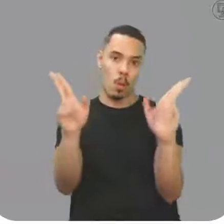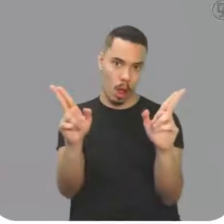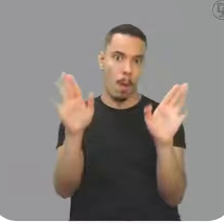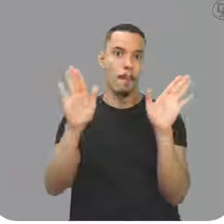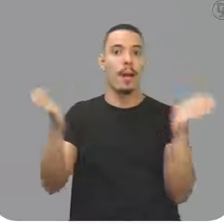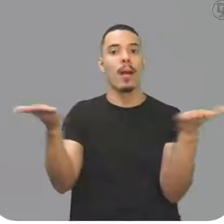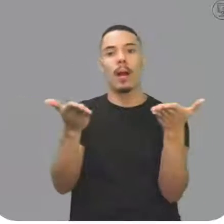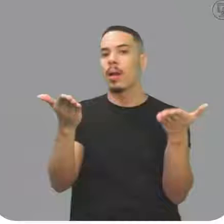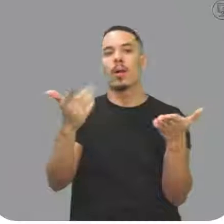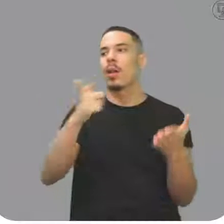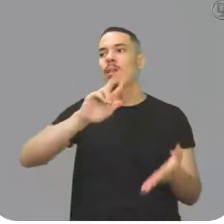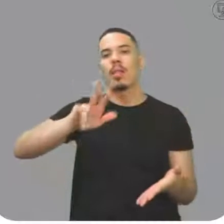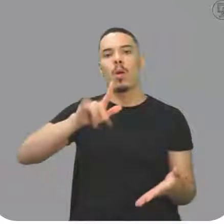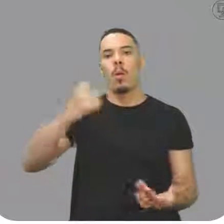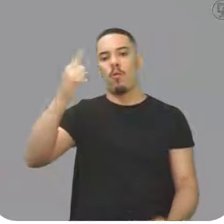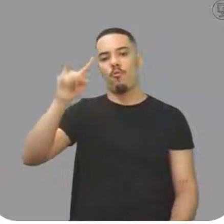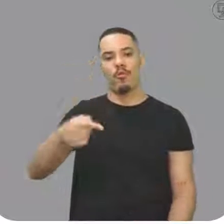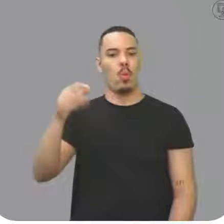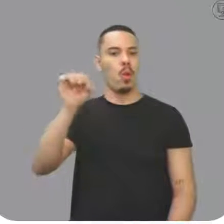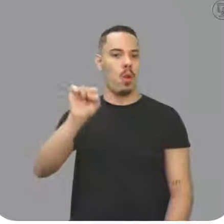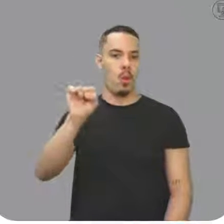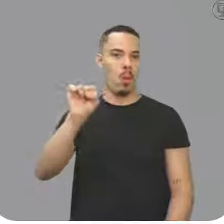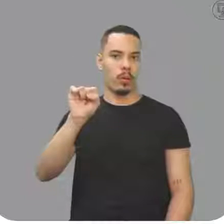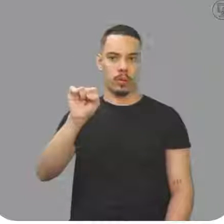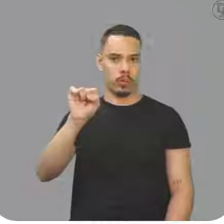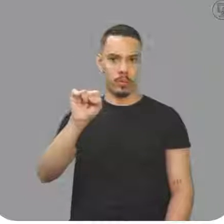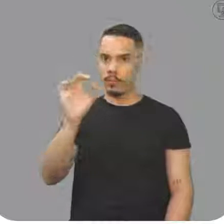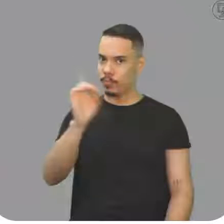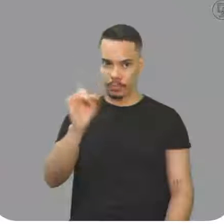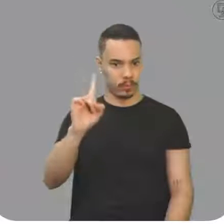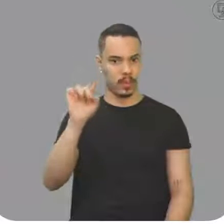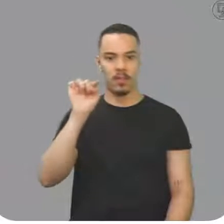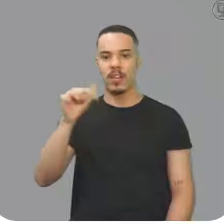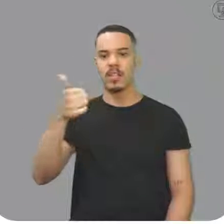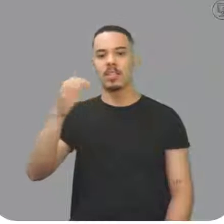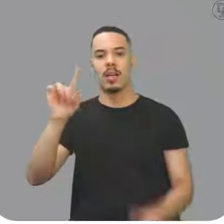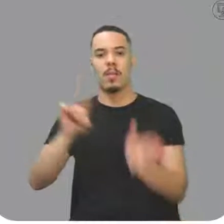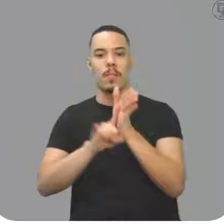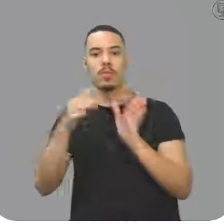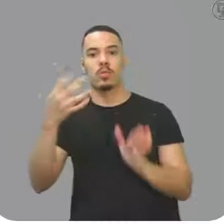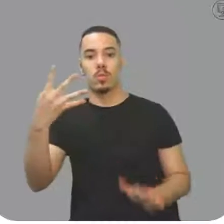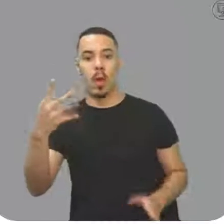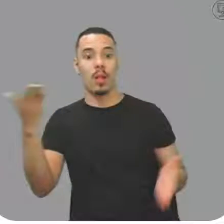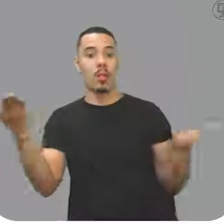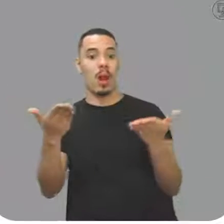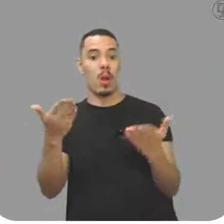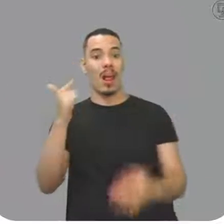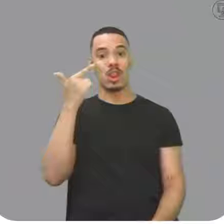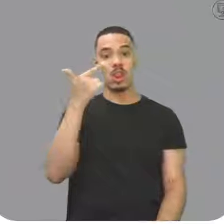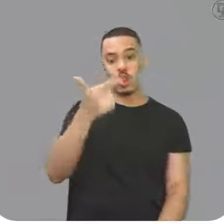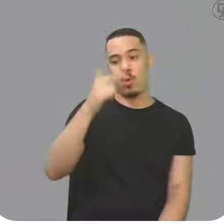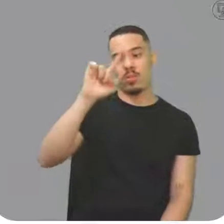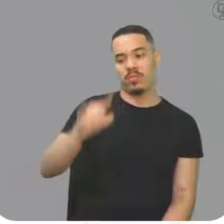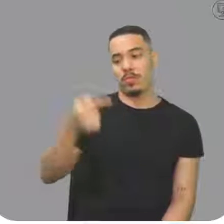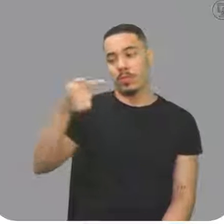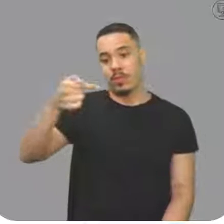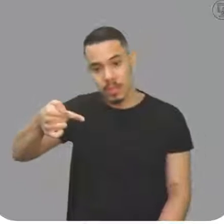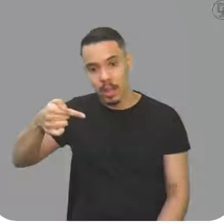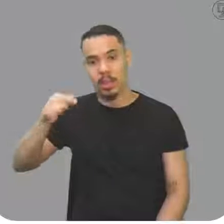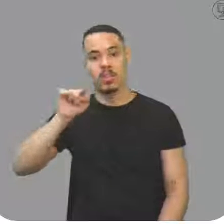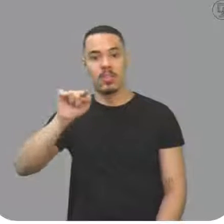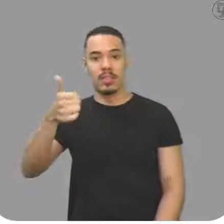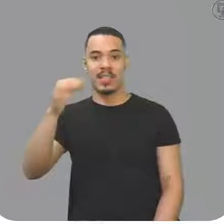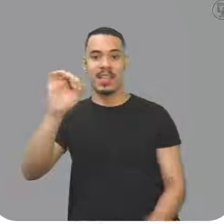só que agora não é mais 1,8 vezes 10 a menos 4. É 2,7 vezes